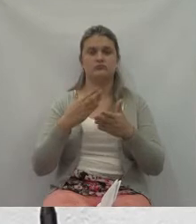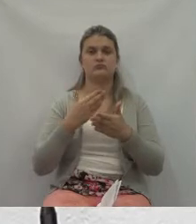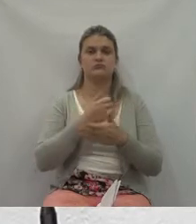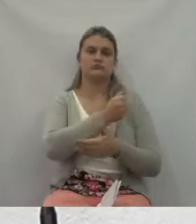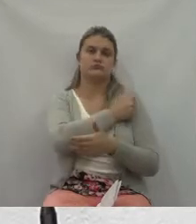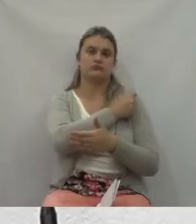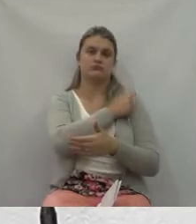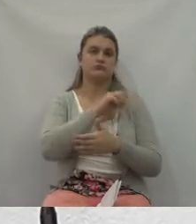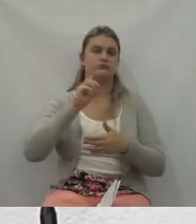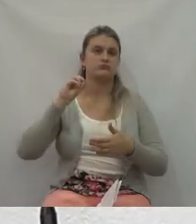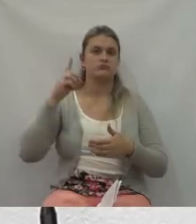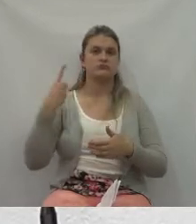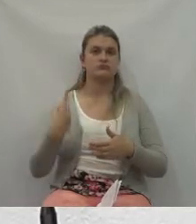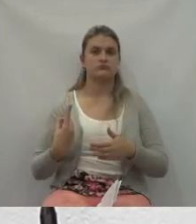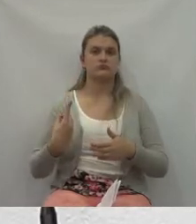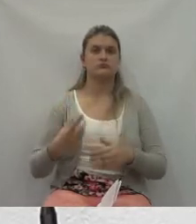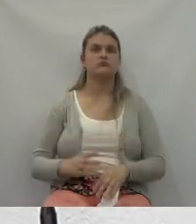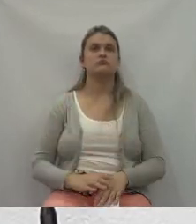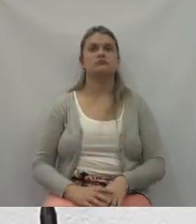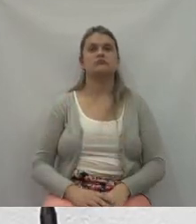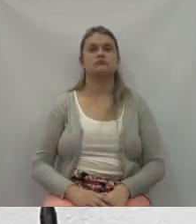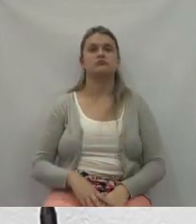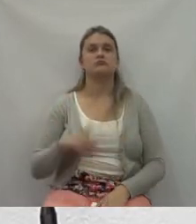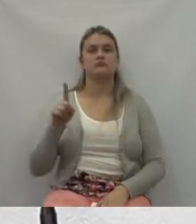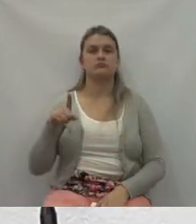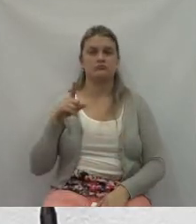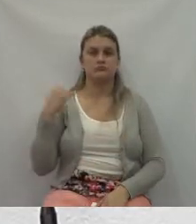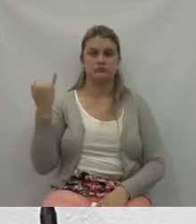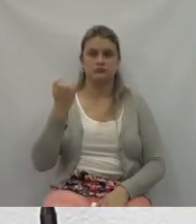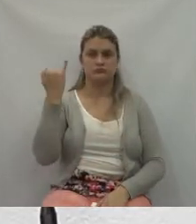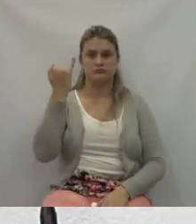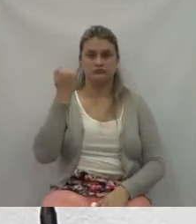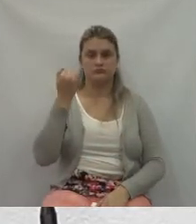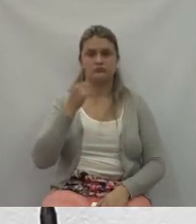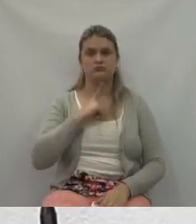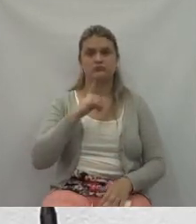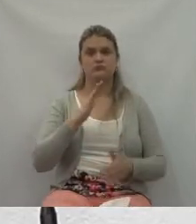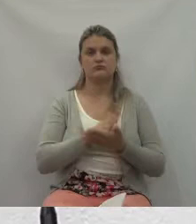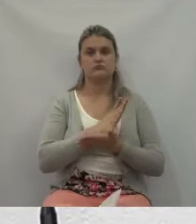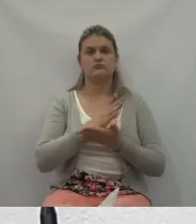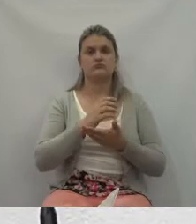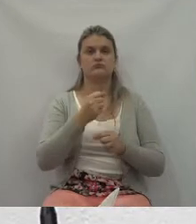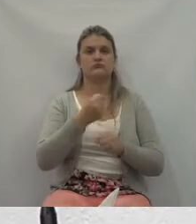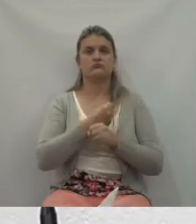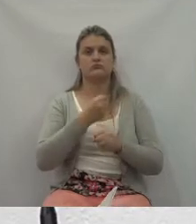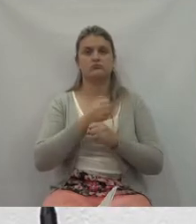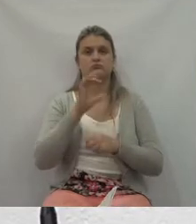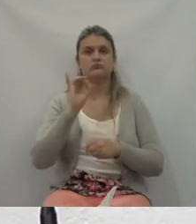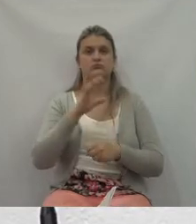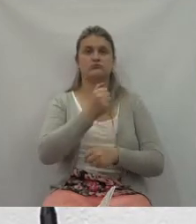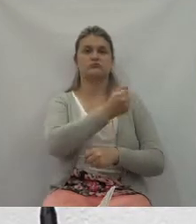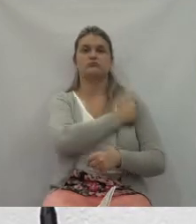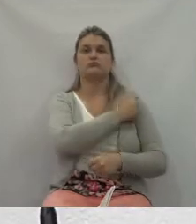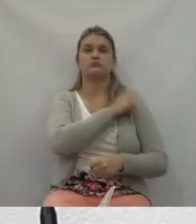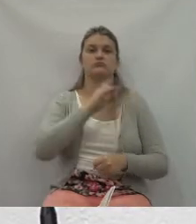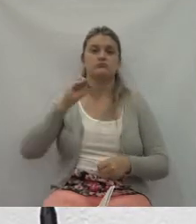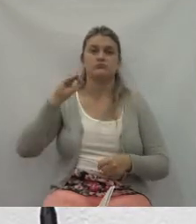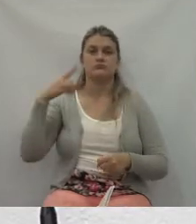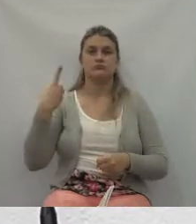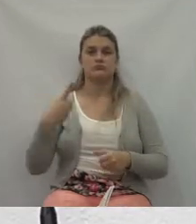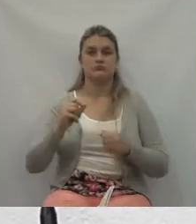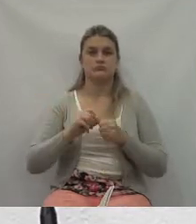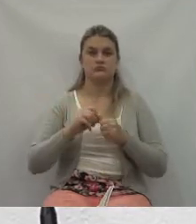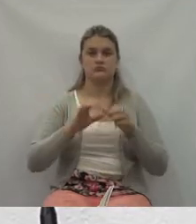Foi muito importante. Em determinado ano, só os acadêmicos de direito elaboraram, confeccionaram mais de